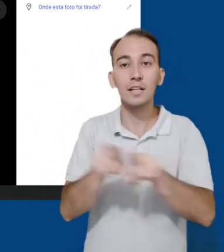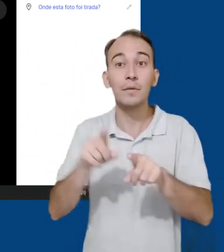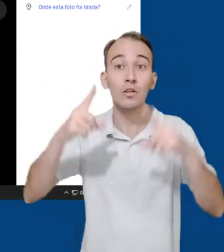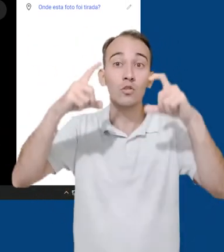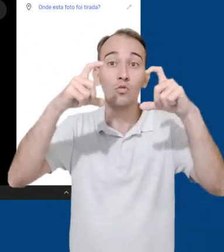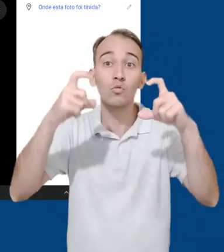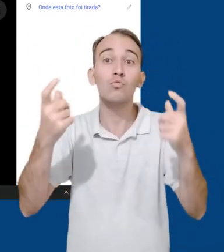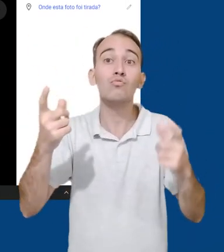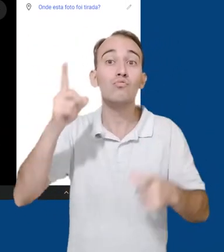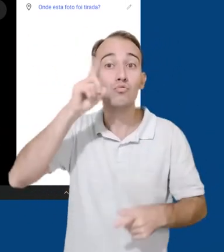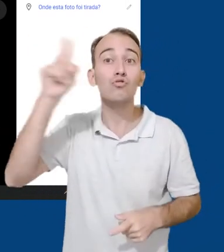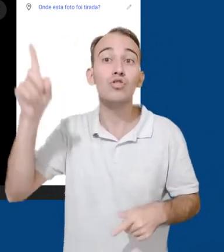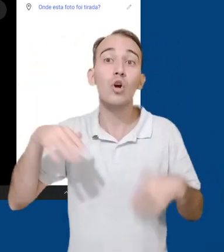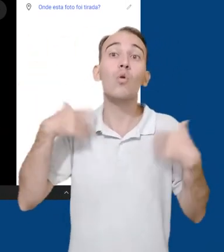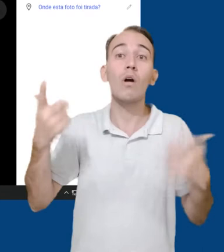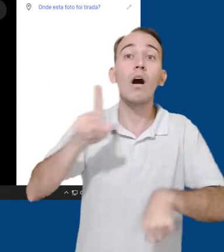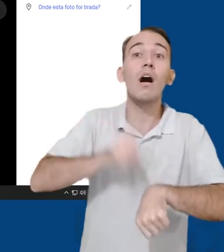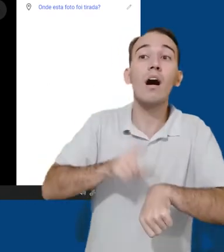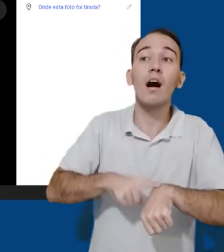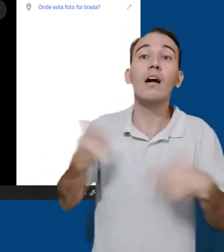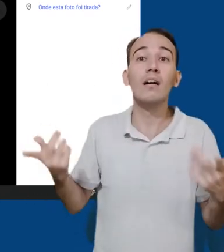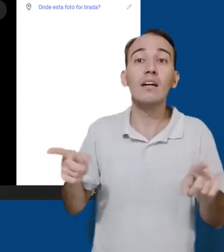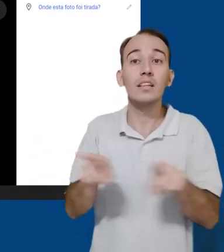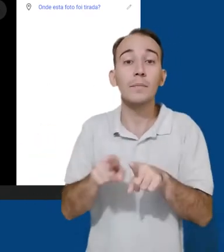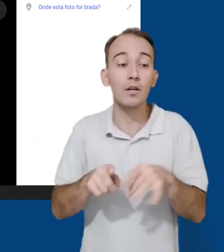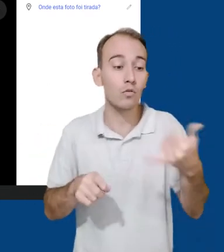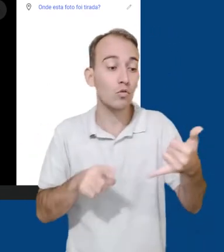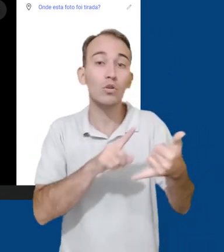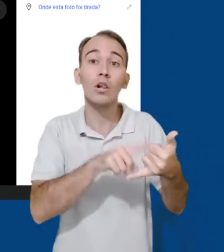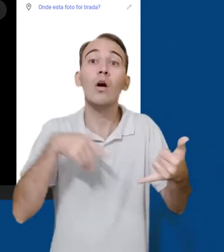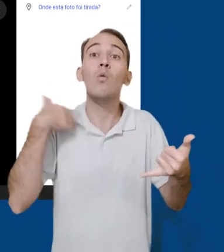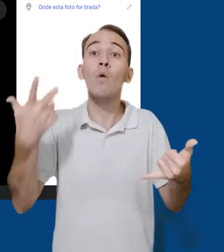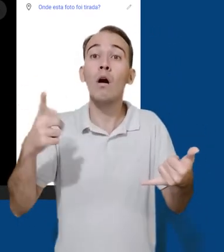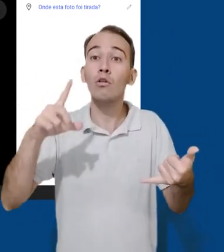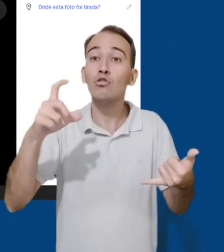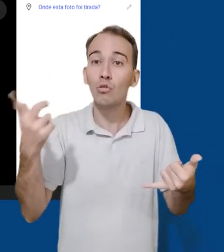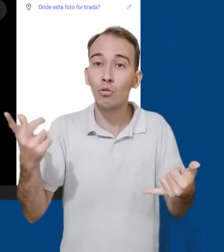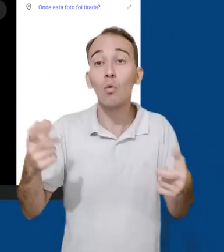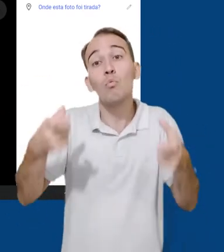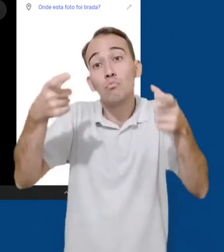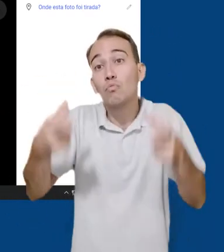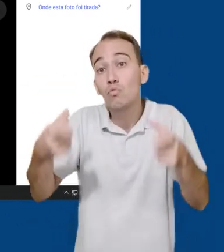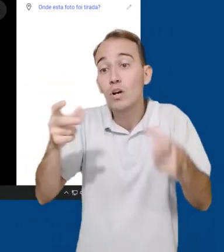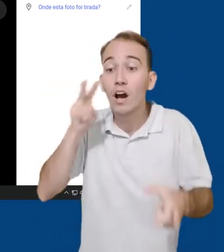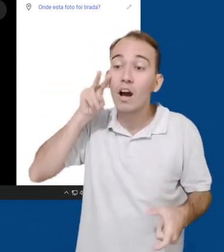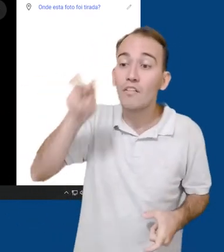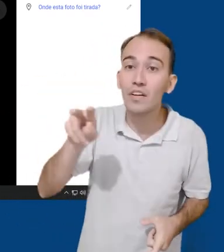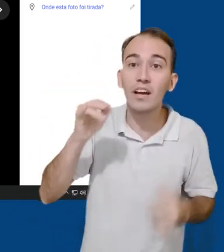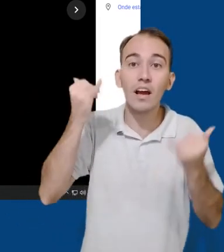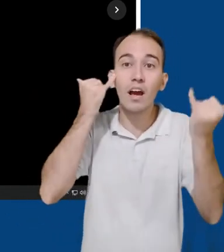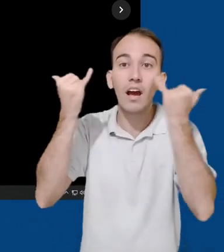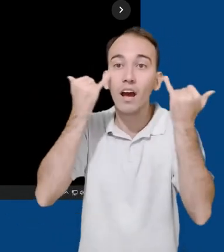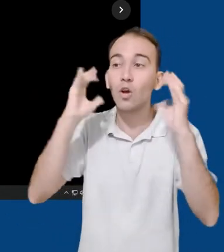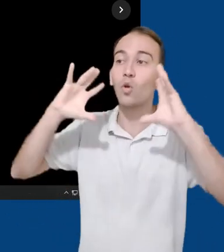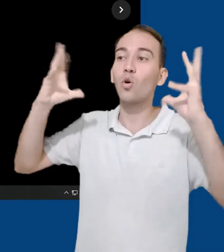data da foto, o dispositivo de captura, a origem do upload e local em que a foto foi tirada.